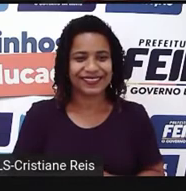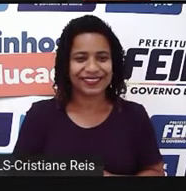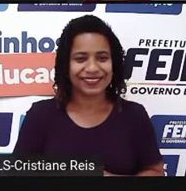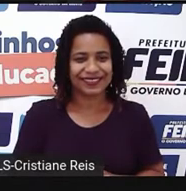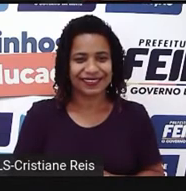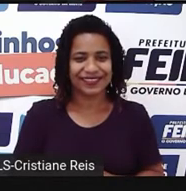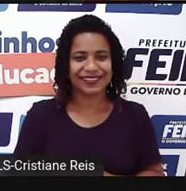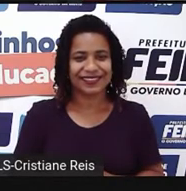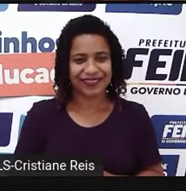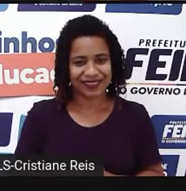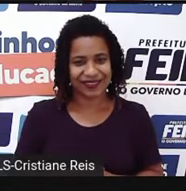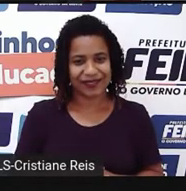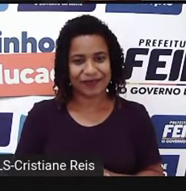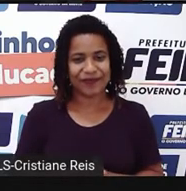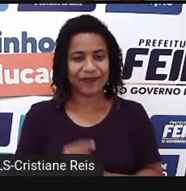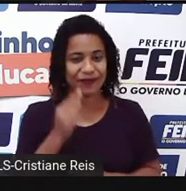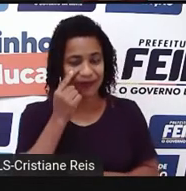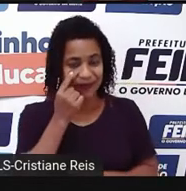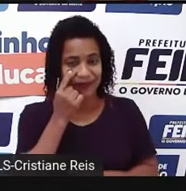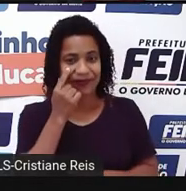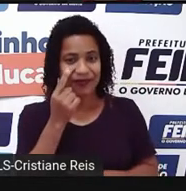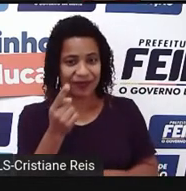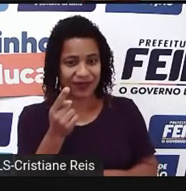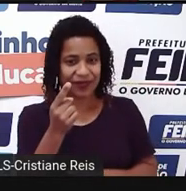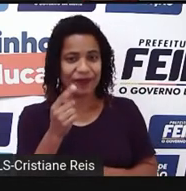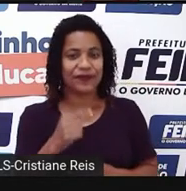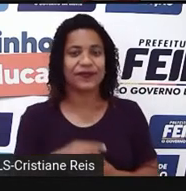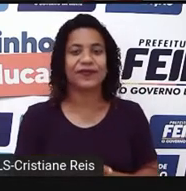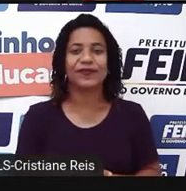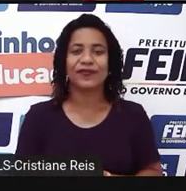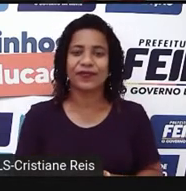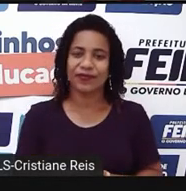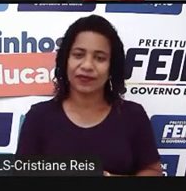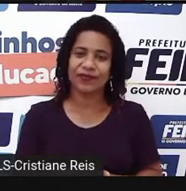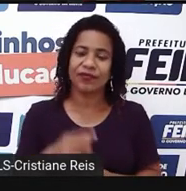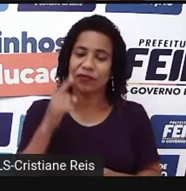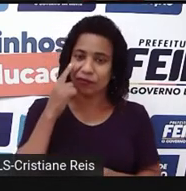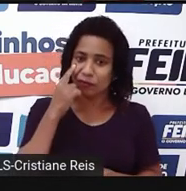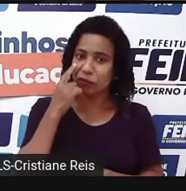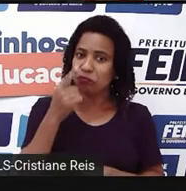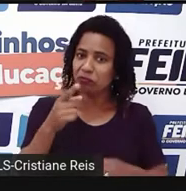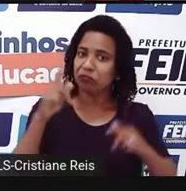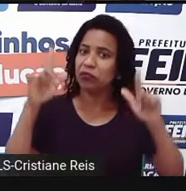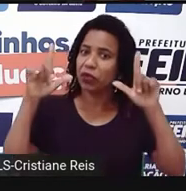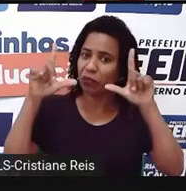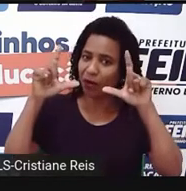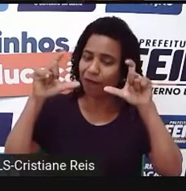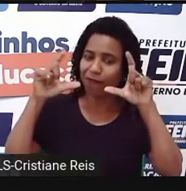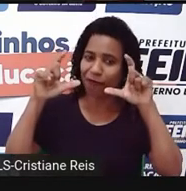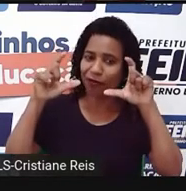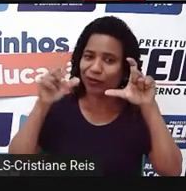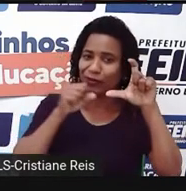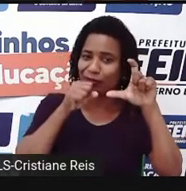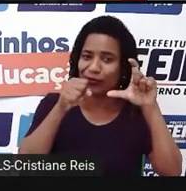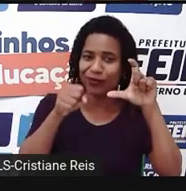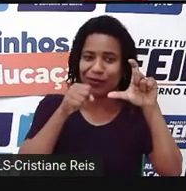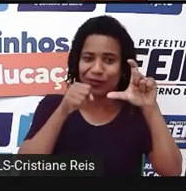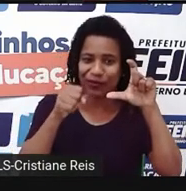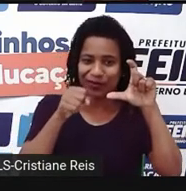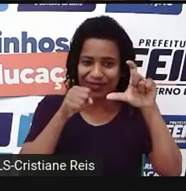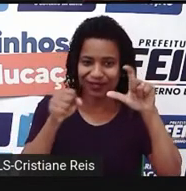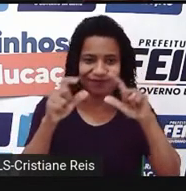Deem uma olhada aí nesta imagem. Nós temos aí uma fotorreportagem, uma phone